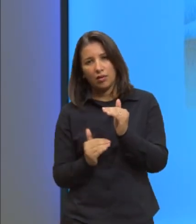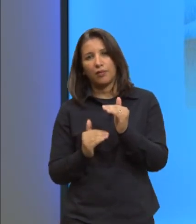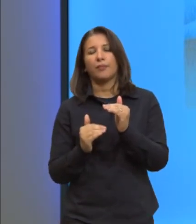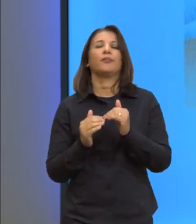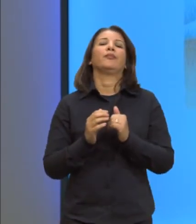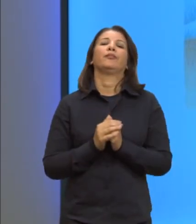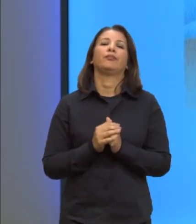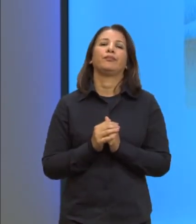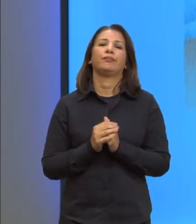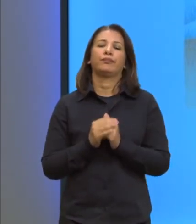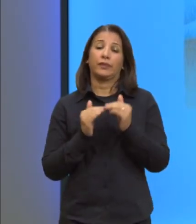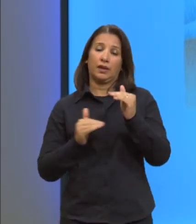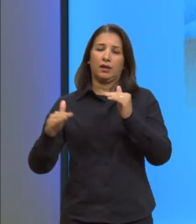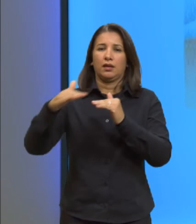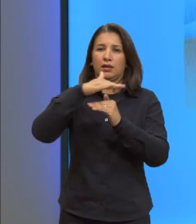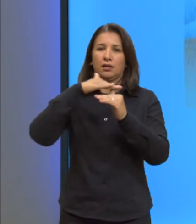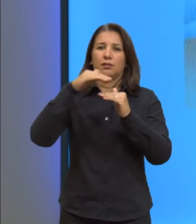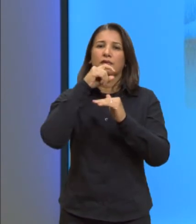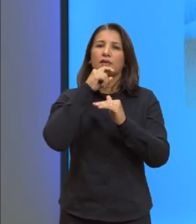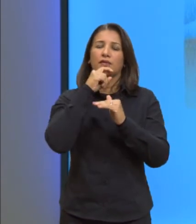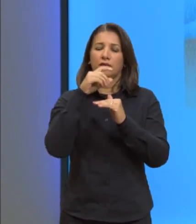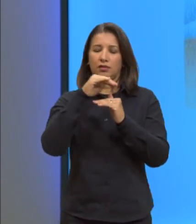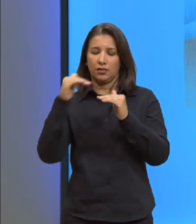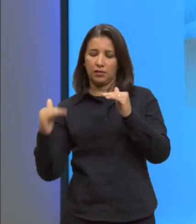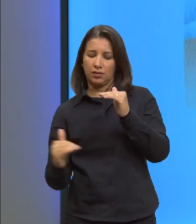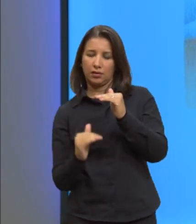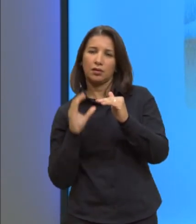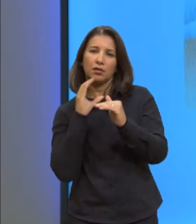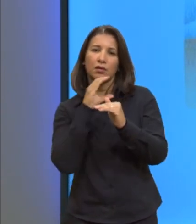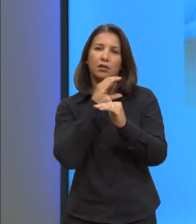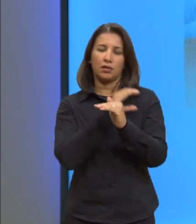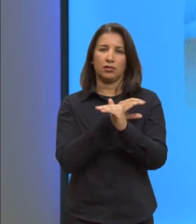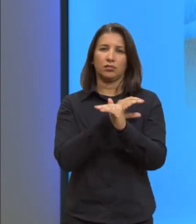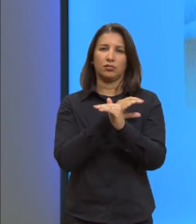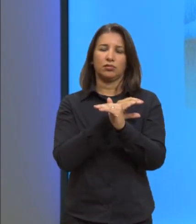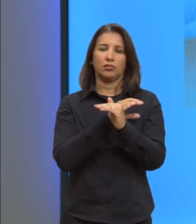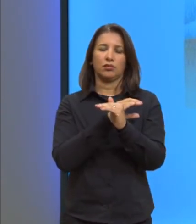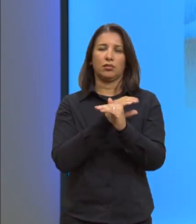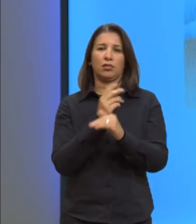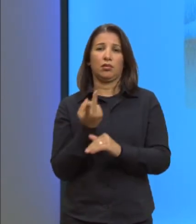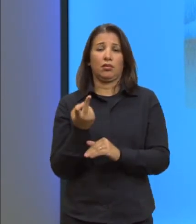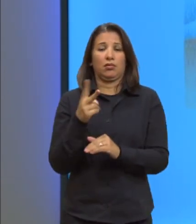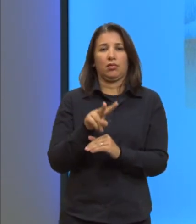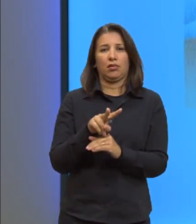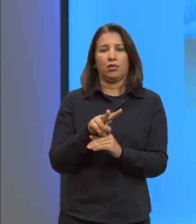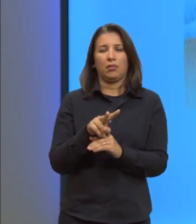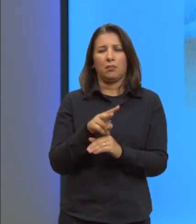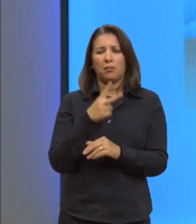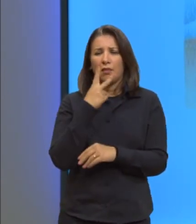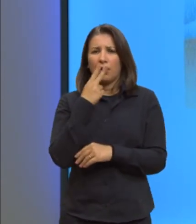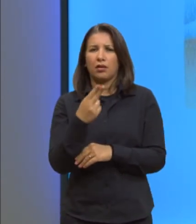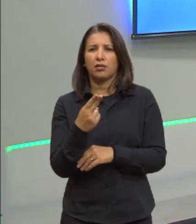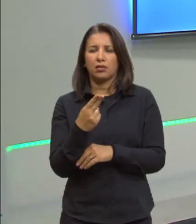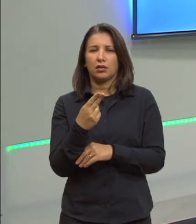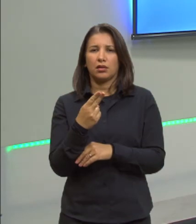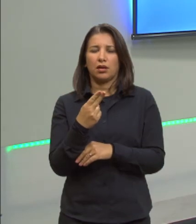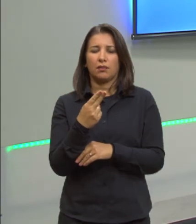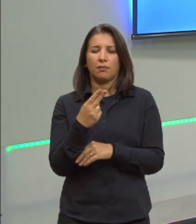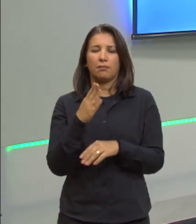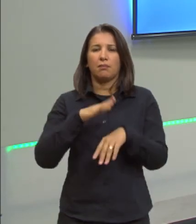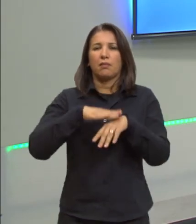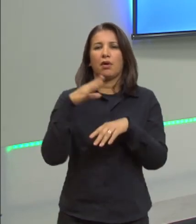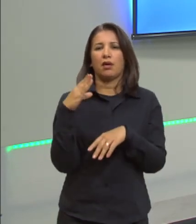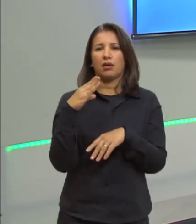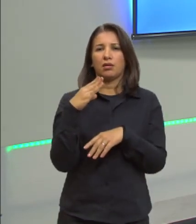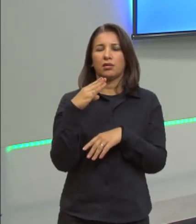resfriada vai ficar em cima. O contrário do que o senso comum nos diria, a parte mais resfriada é a mais densa, ela deveria descer,